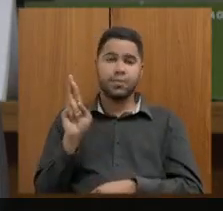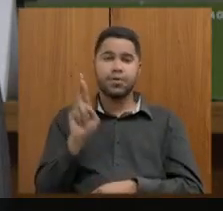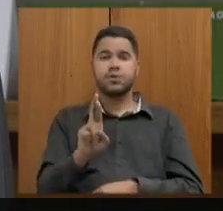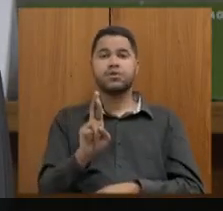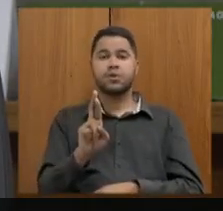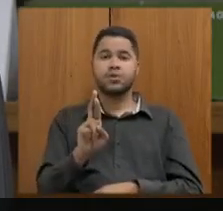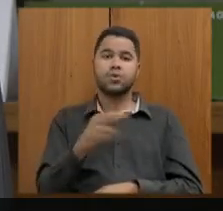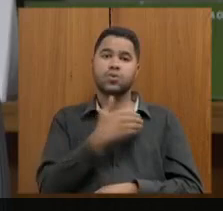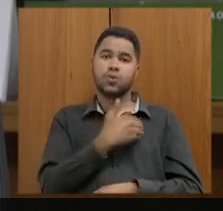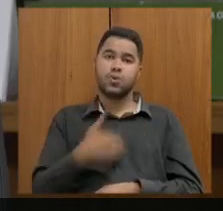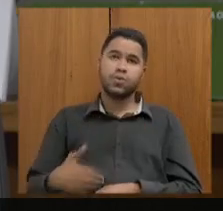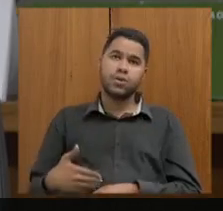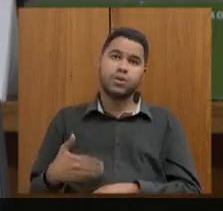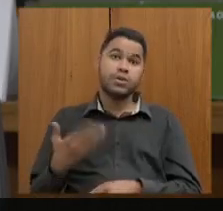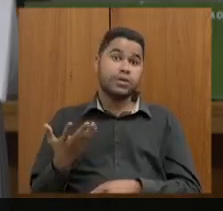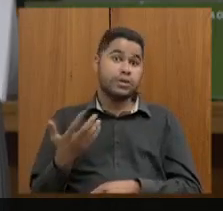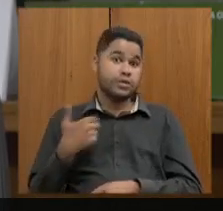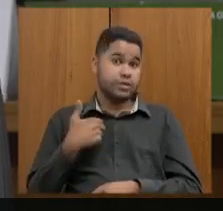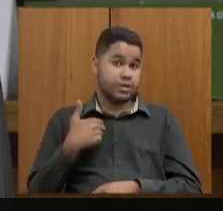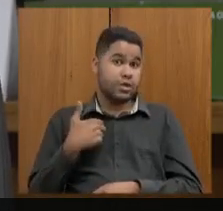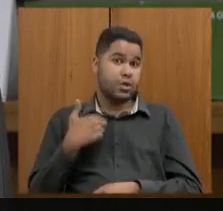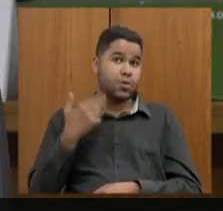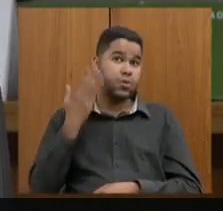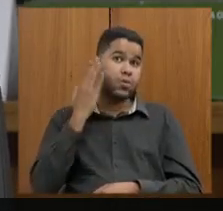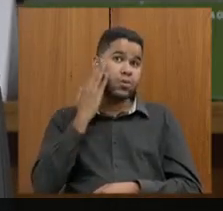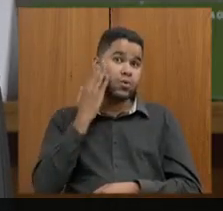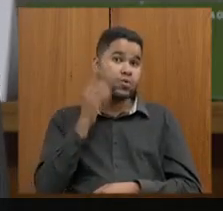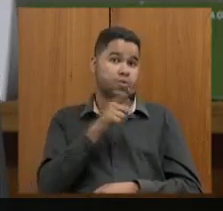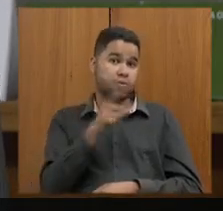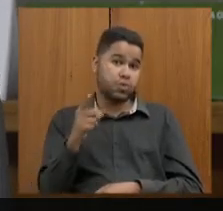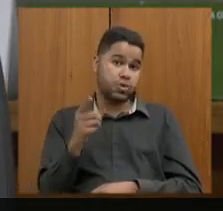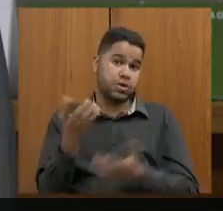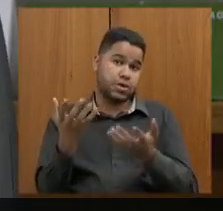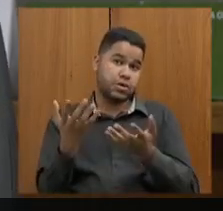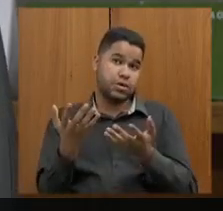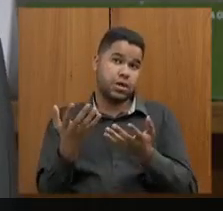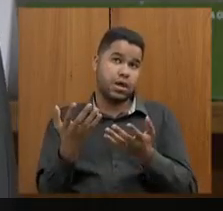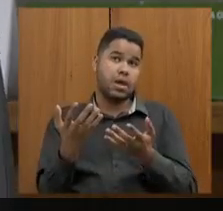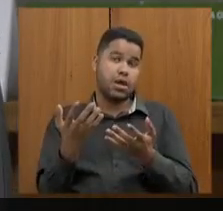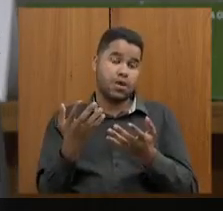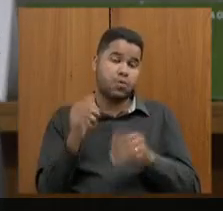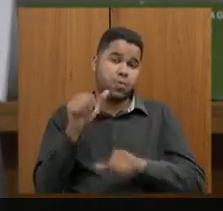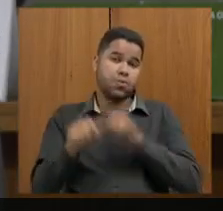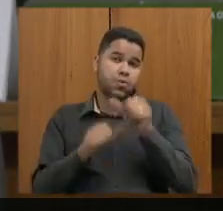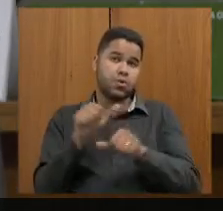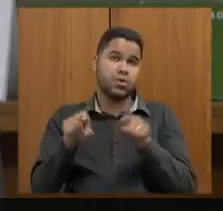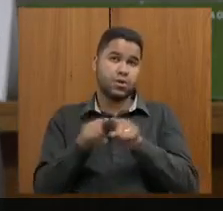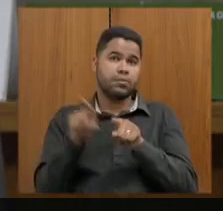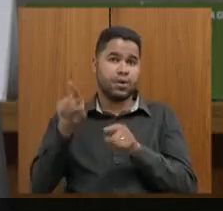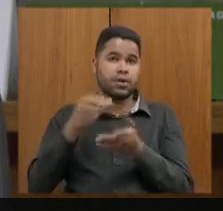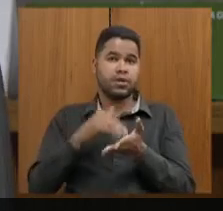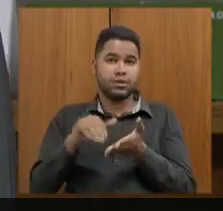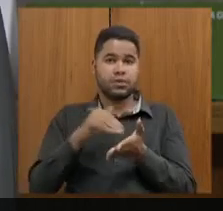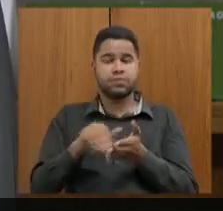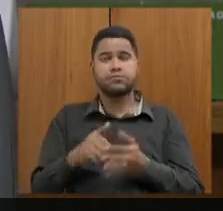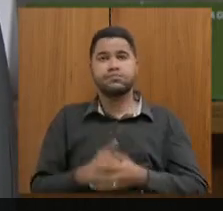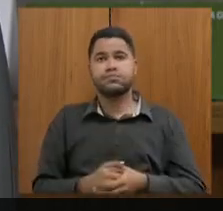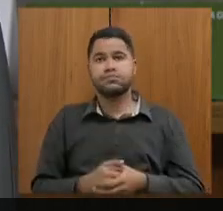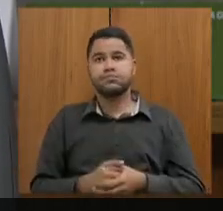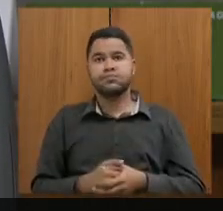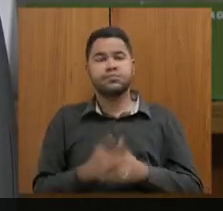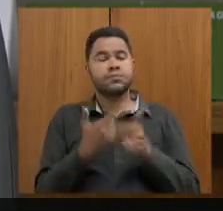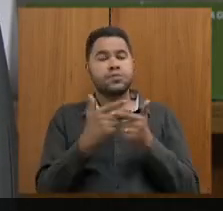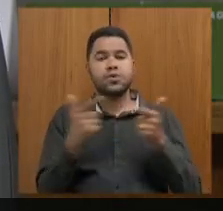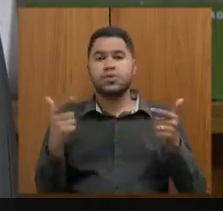reuniões e salvo engano deputada a senhora fique à vontade de me corrigir eu corrigirei isso também internamente na secretaria está certo não